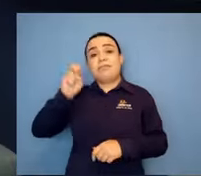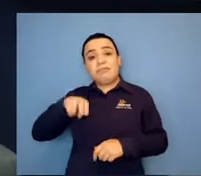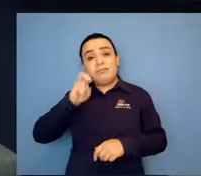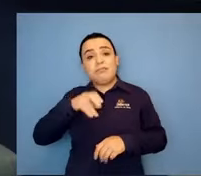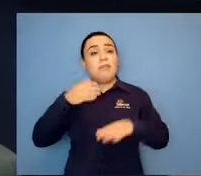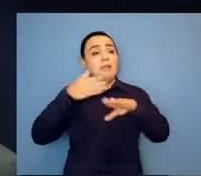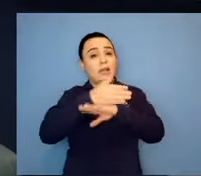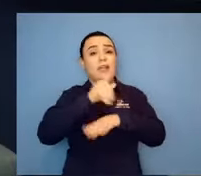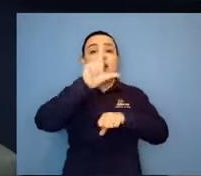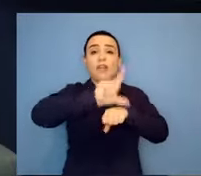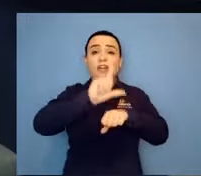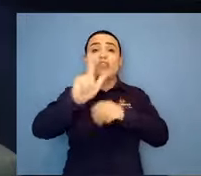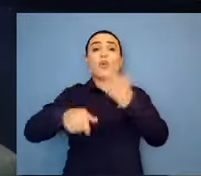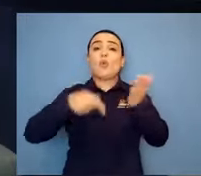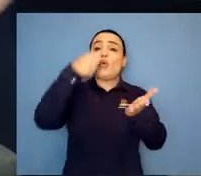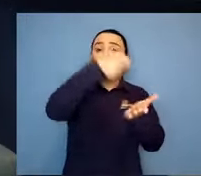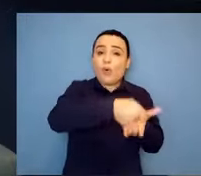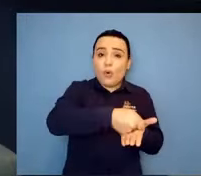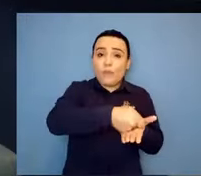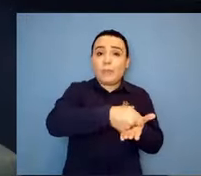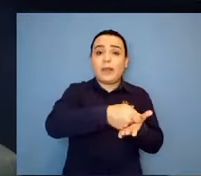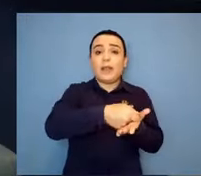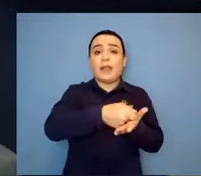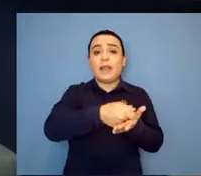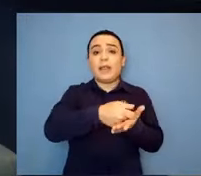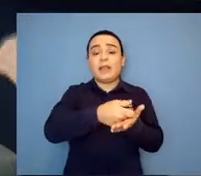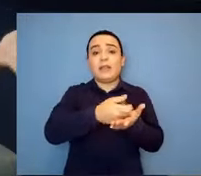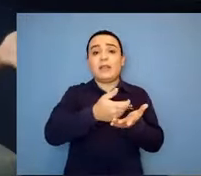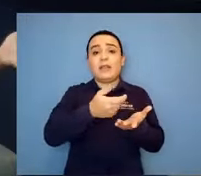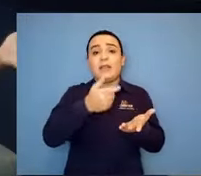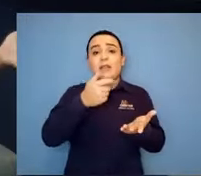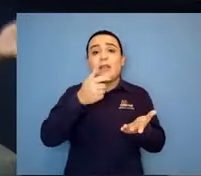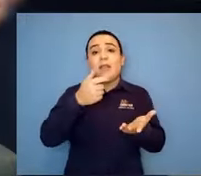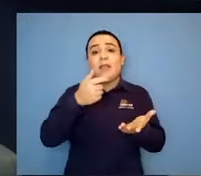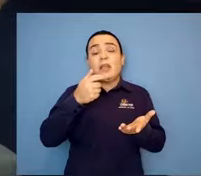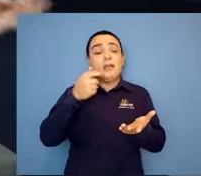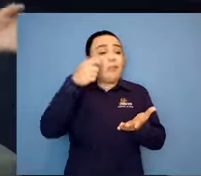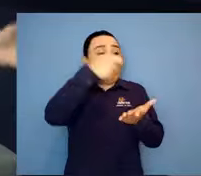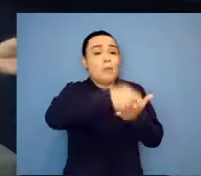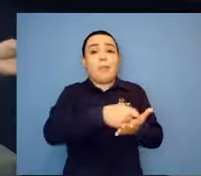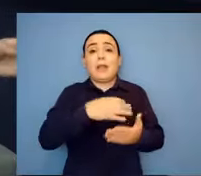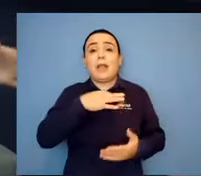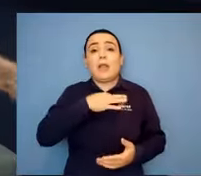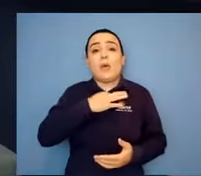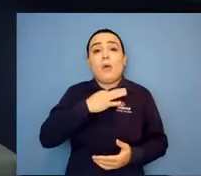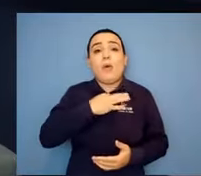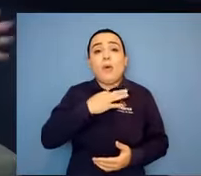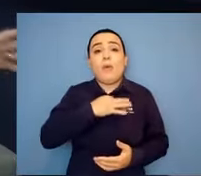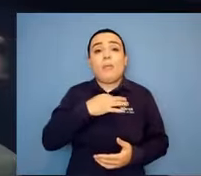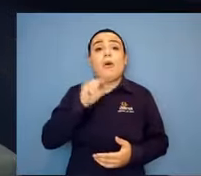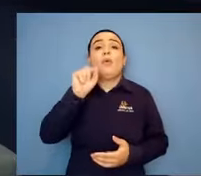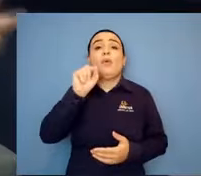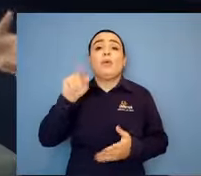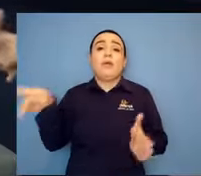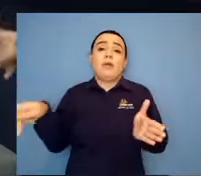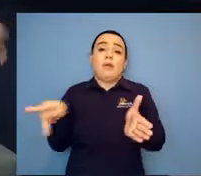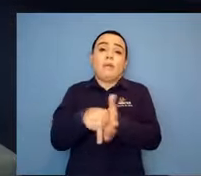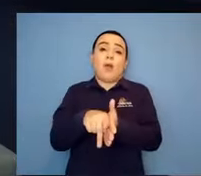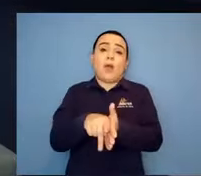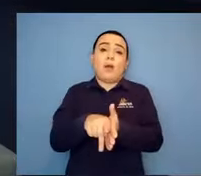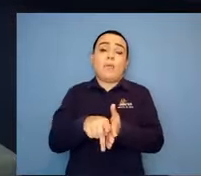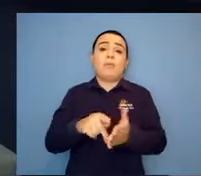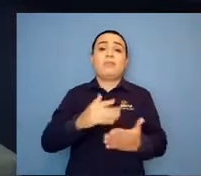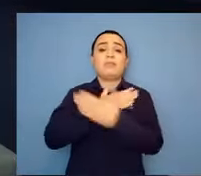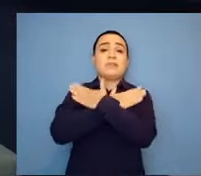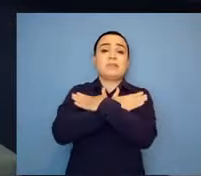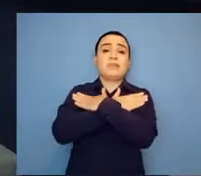Eu sei o que eu comprei. E eu voltei para o hospital. E a gente ganhou alta. Porque daí, Gabriel ia... E era feriado 7